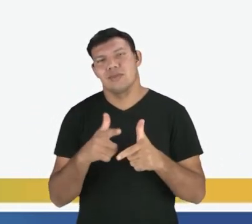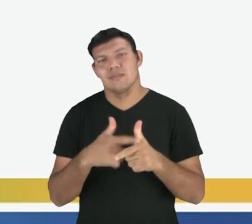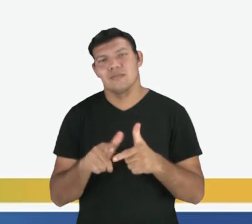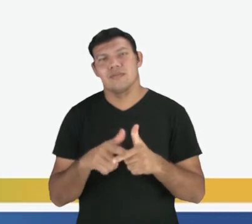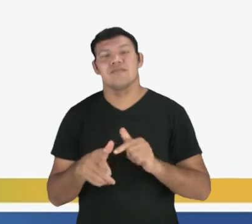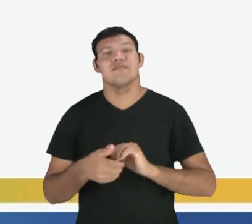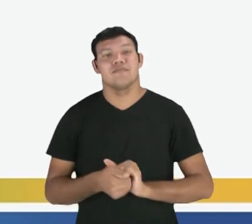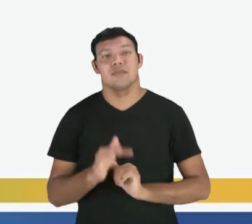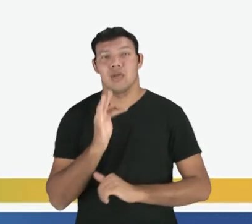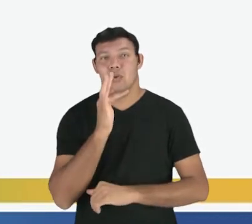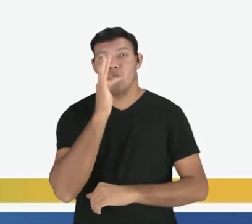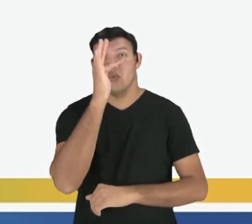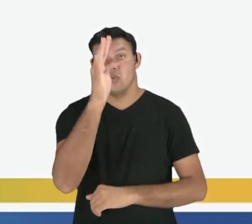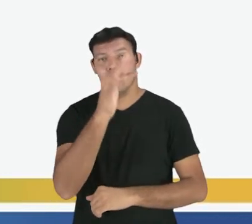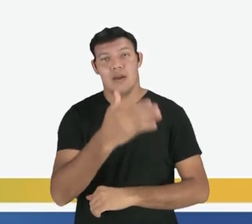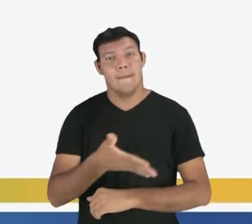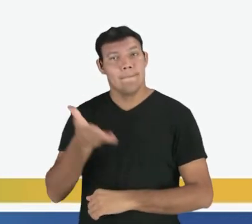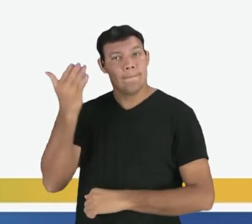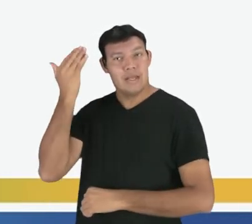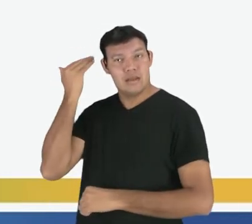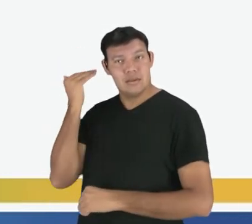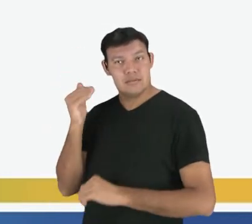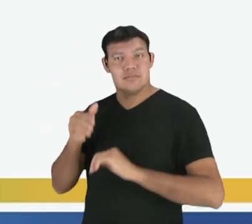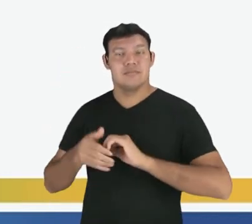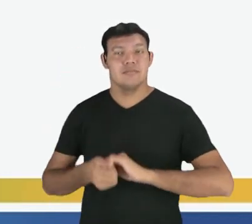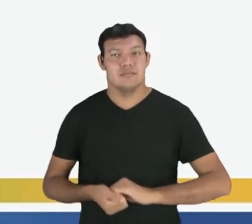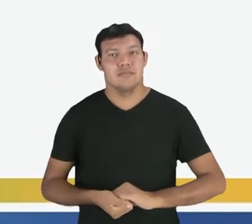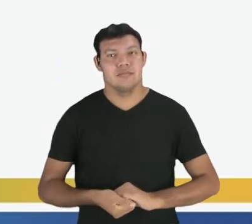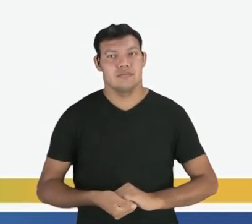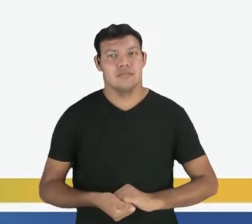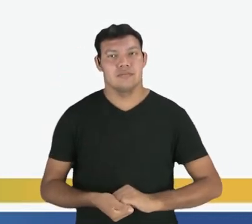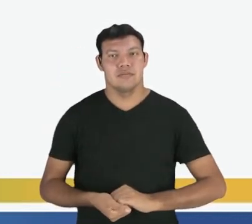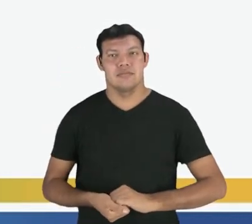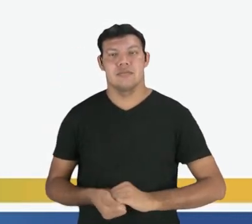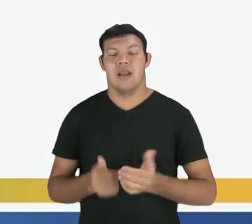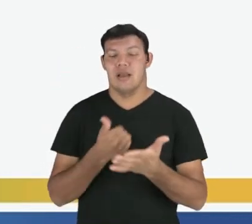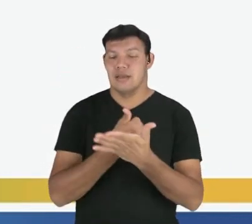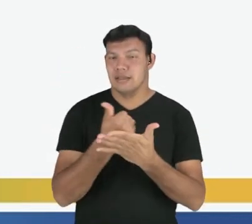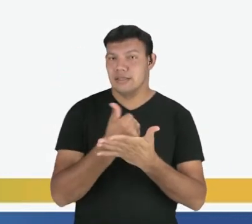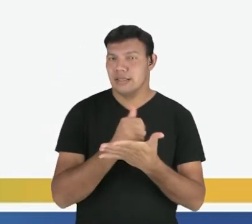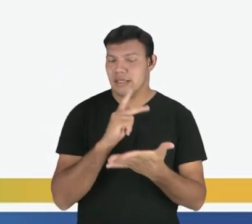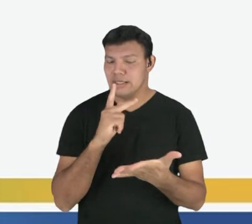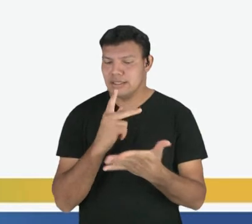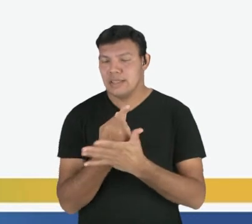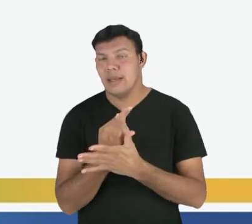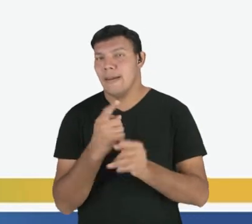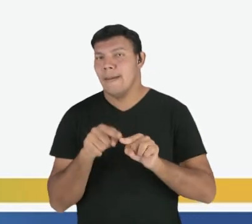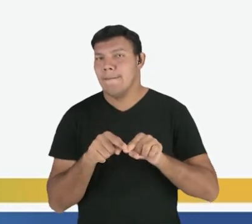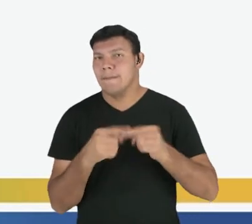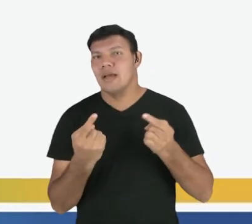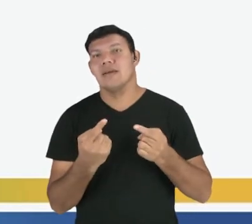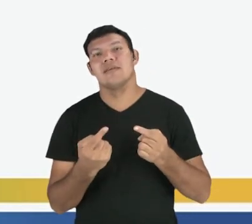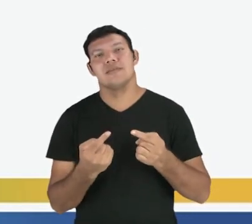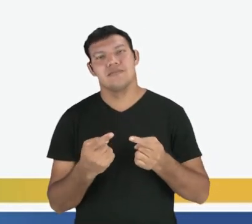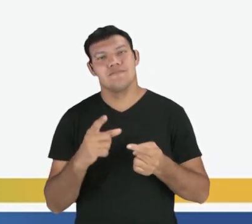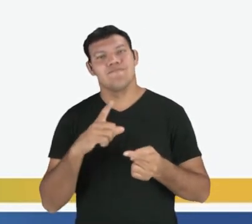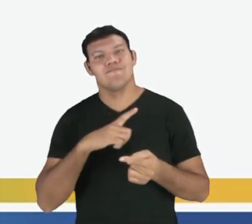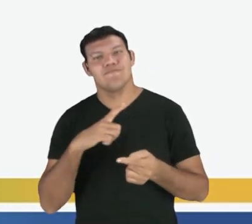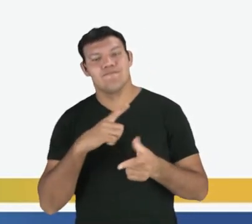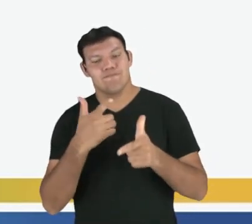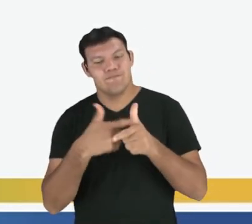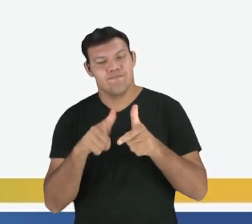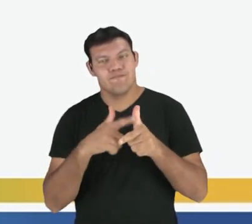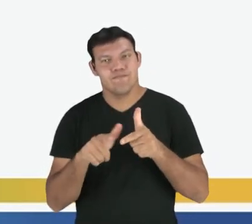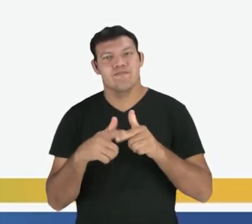Então, chamamos de futuro do pretérito, tá? A ação que era para ocorrer, porém, foi impedida por algo.